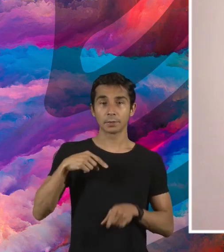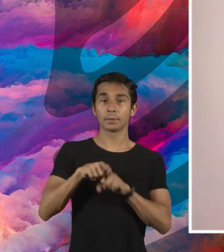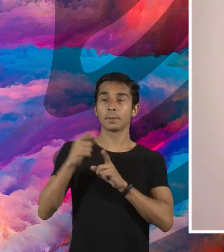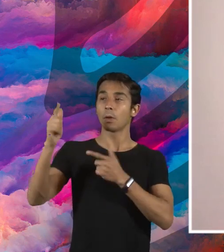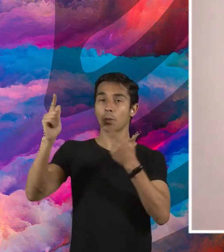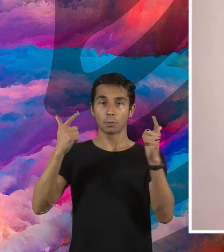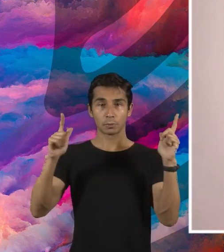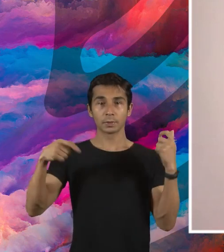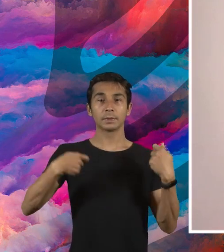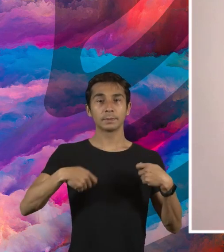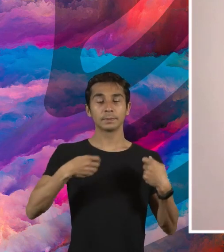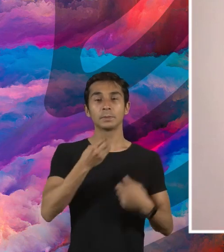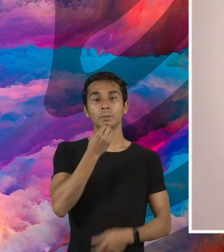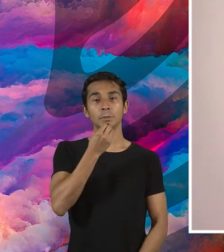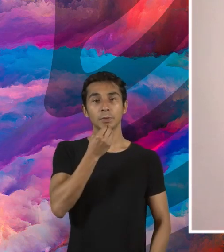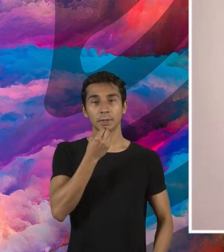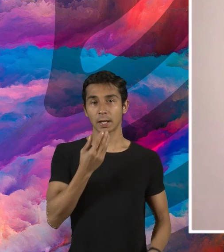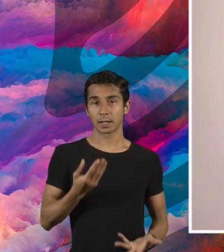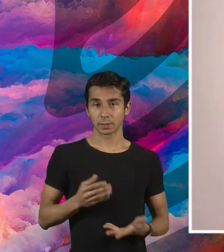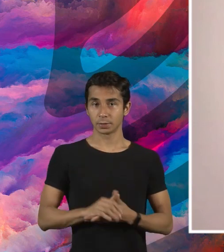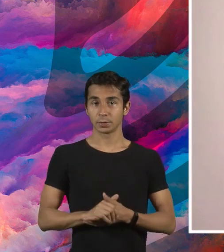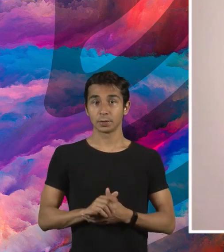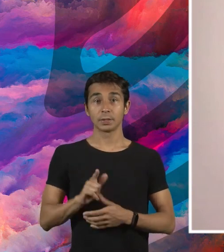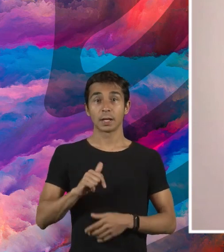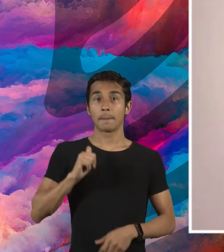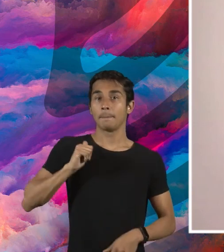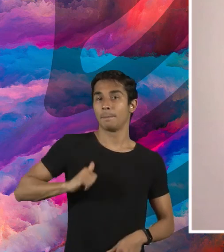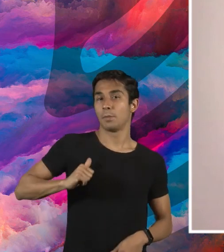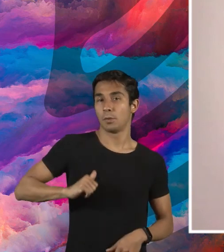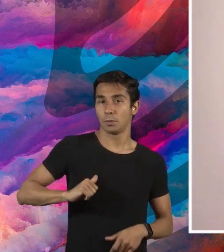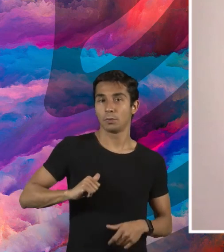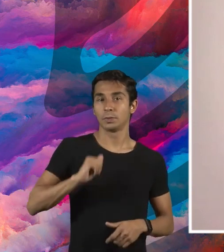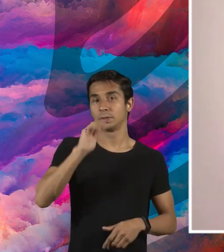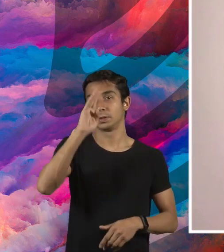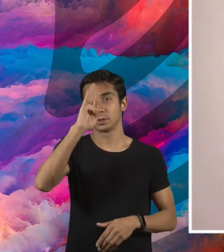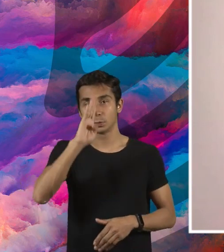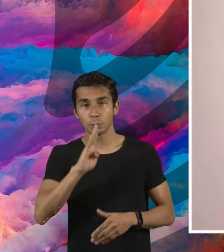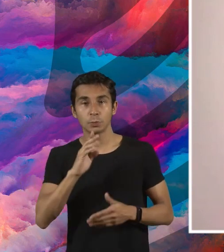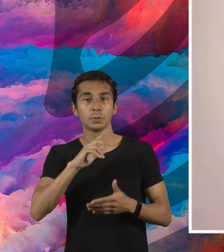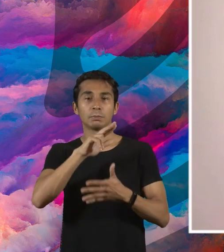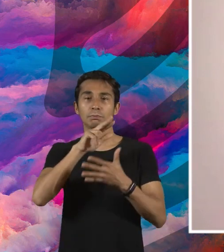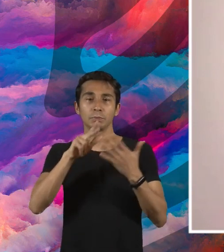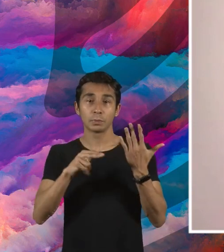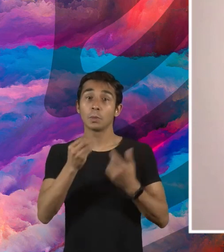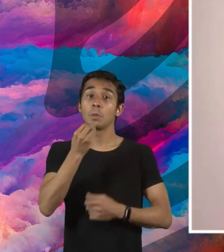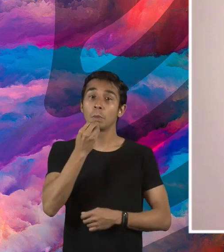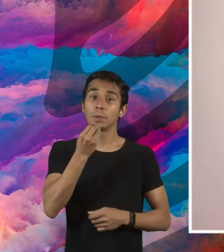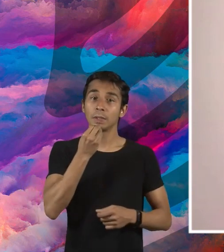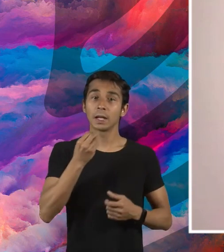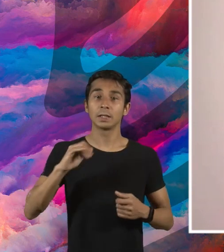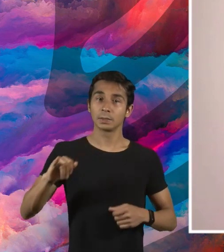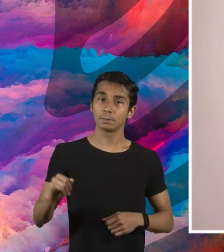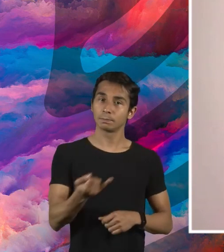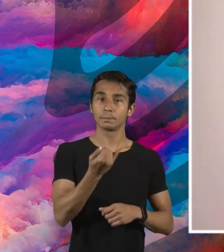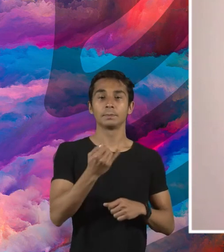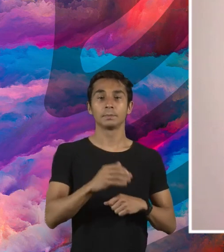como você disse aí, são bolsas, são oportunidades, é realmente você, pessoas que trabalham em empresas,